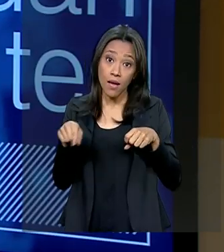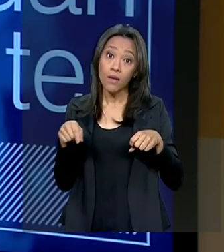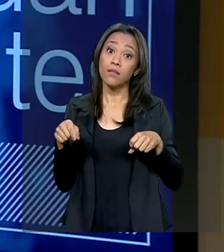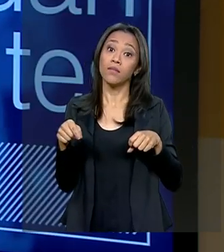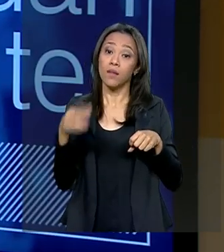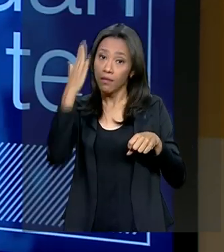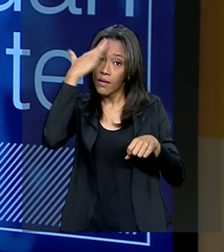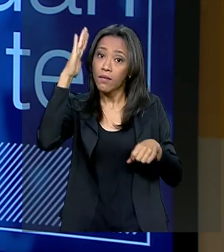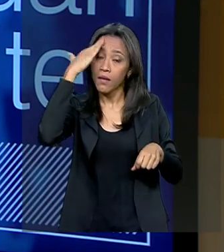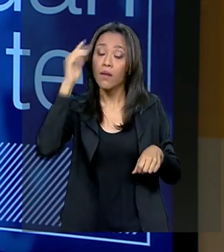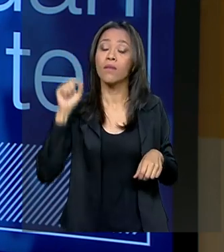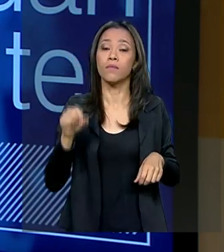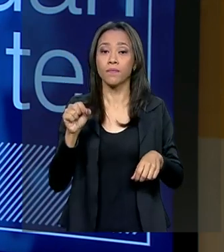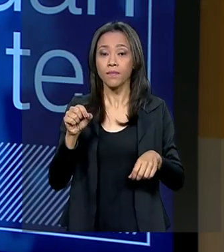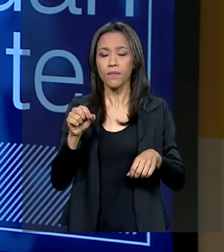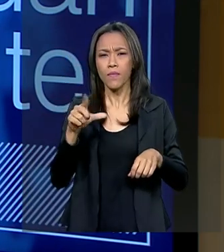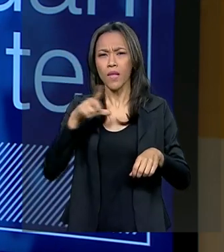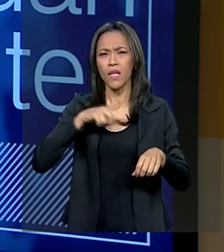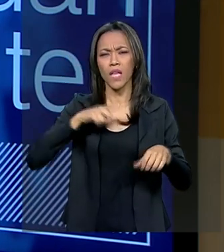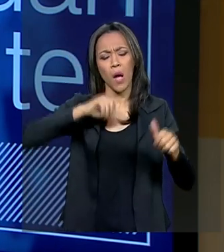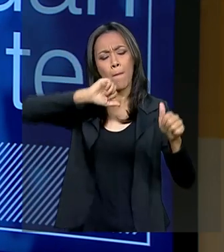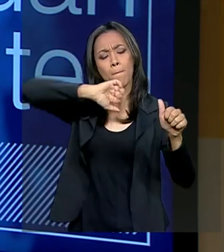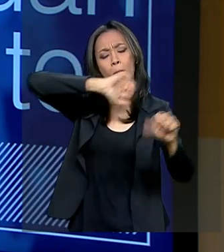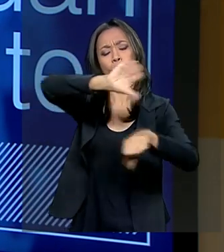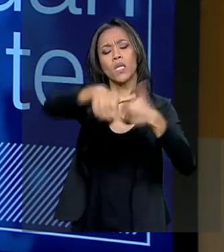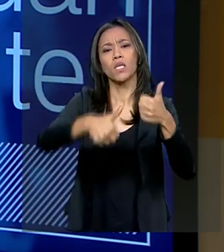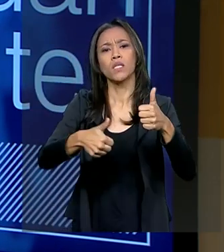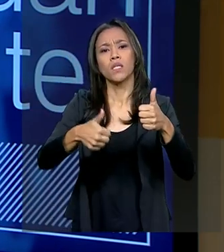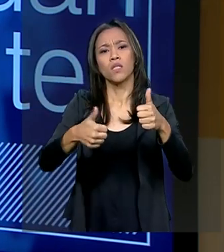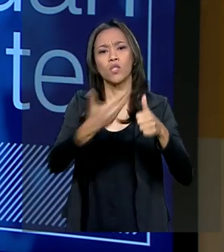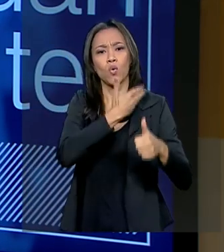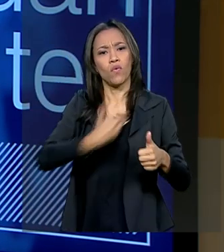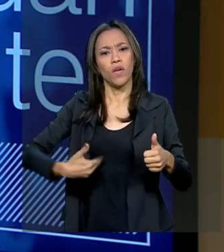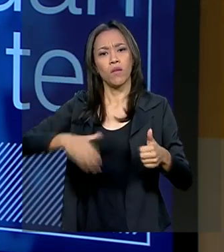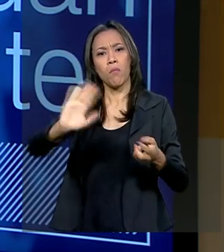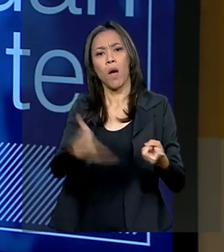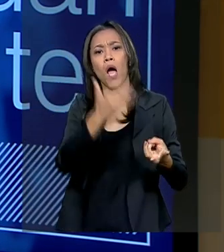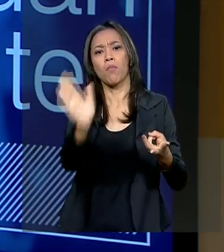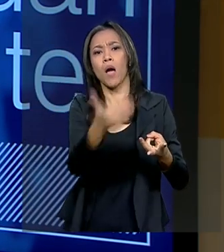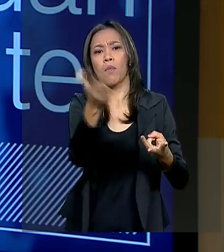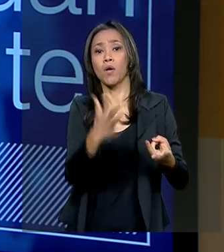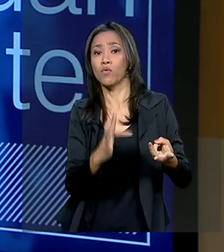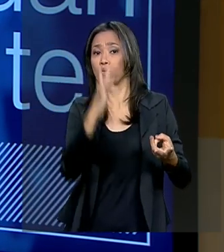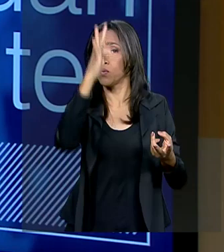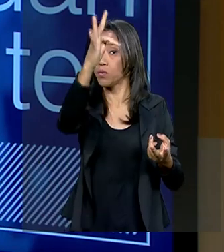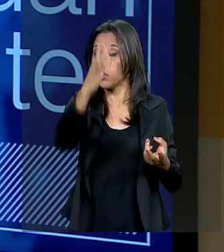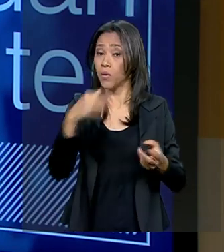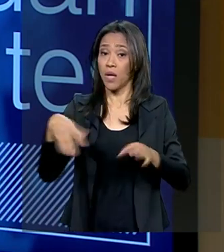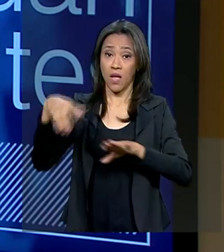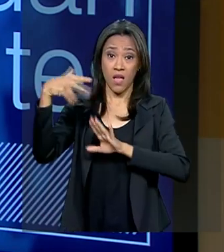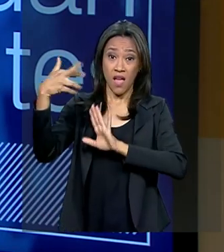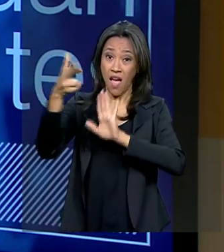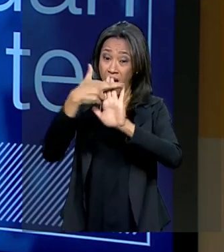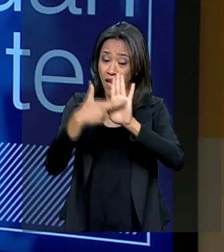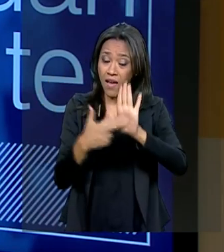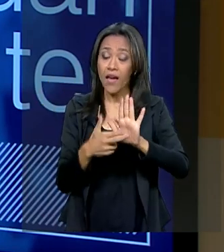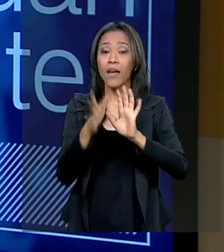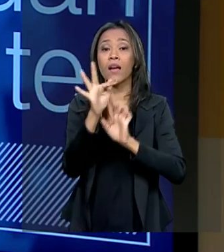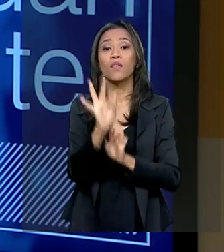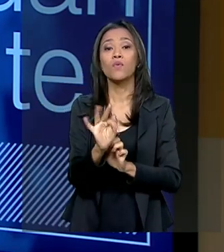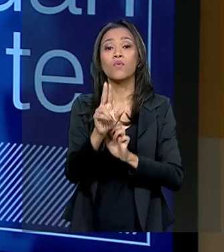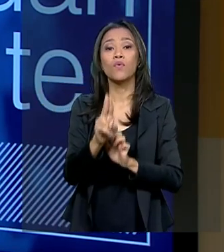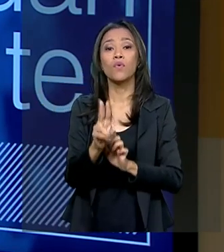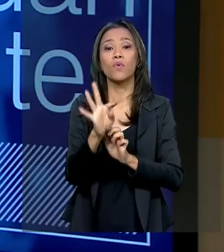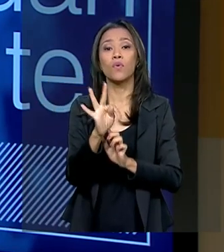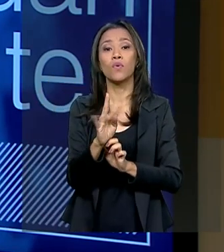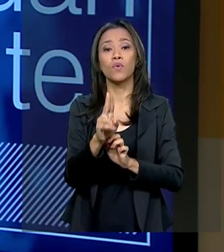eles viram que mesmo que haja uma mudança de governo no futuro, em nada, nenhuma regra do Futurice permite uma ingerência